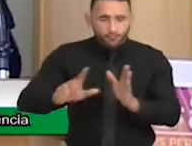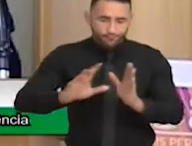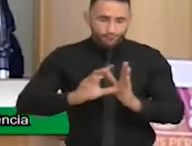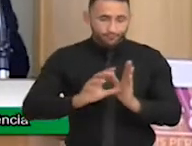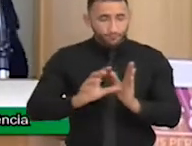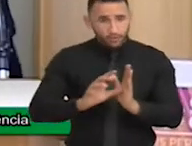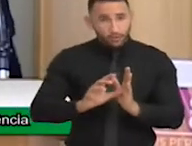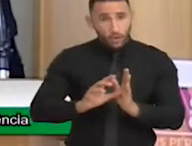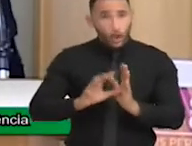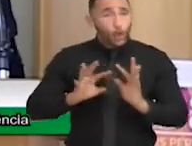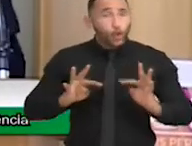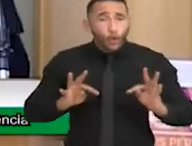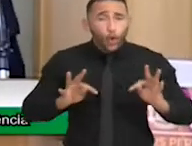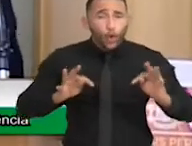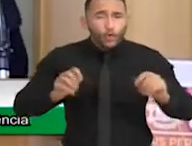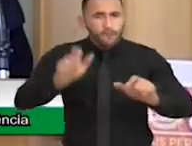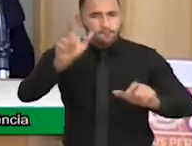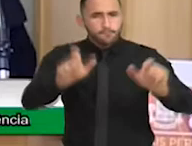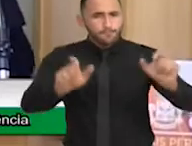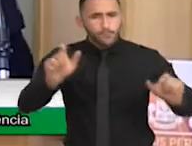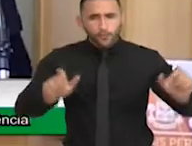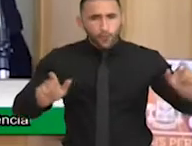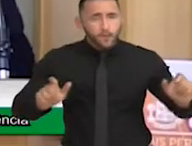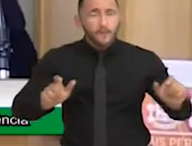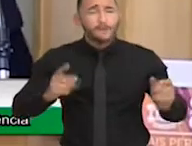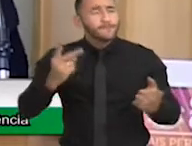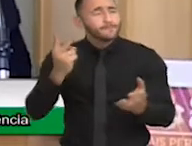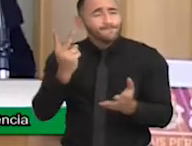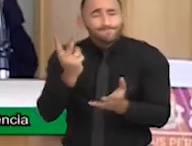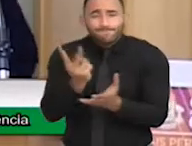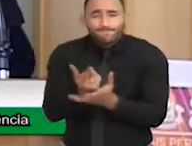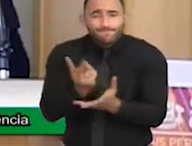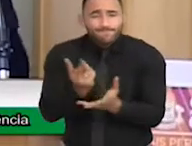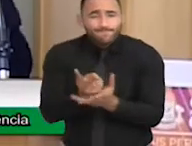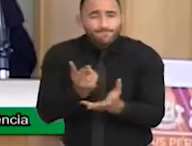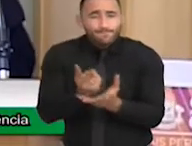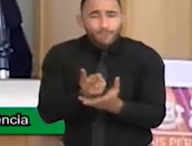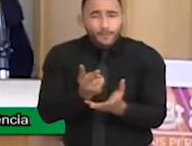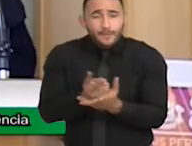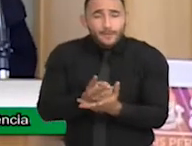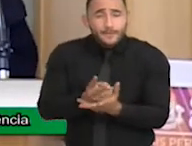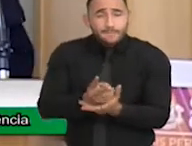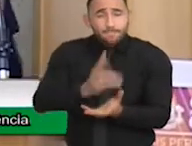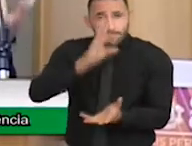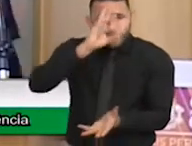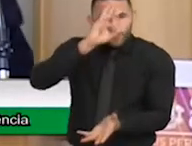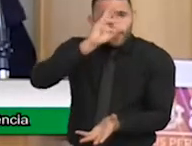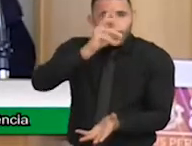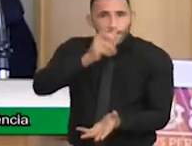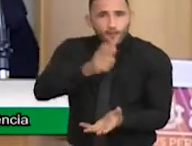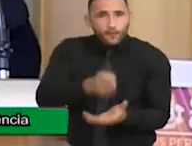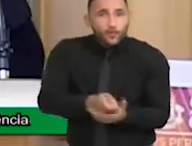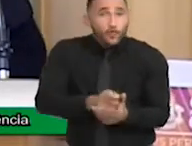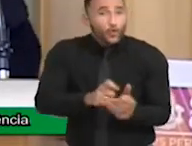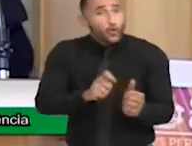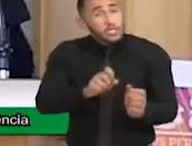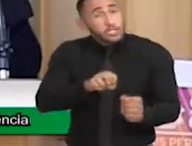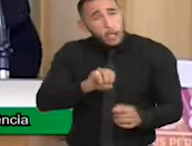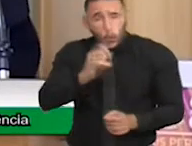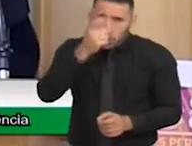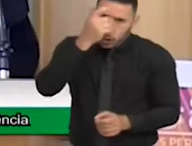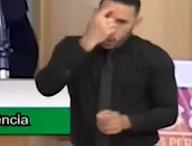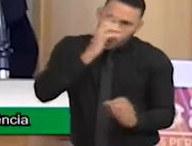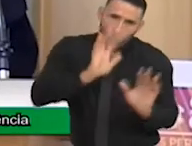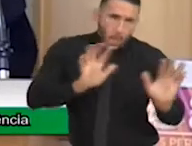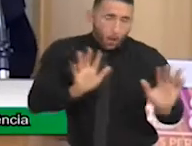Todos nós estamos, o tempo todo, tomando decisões, conscientes ou não, mas